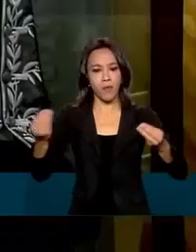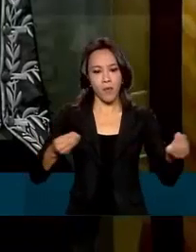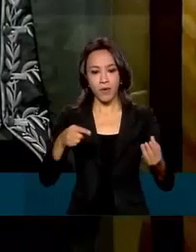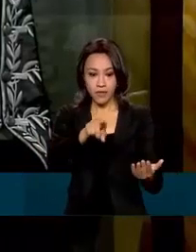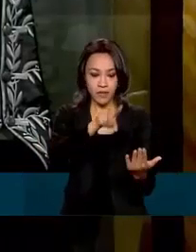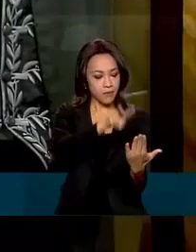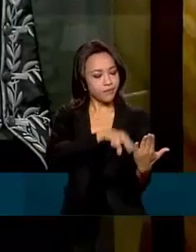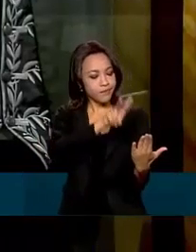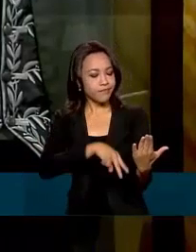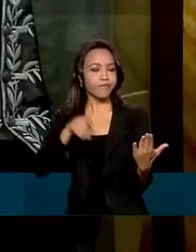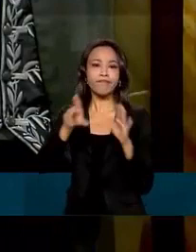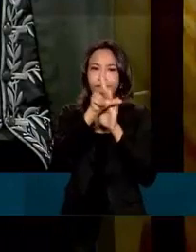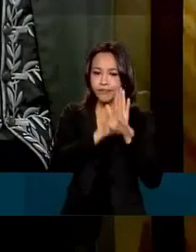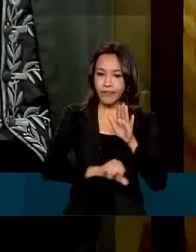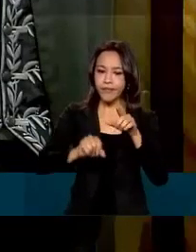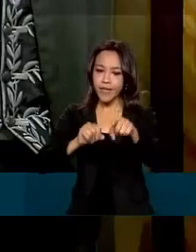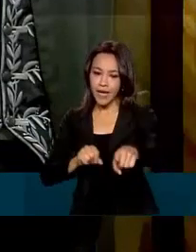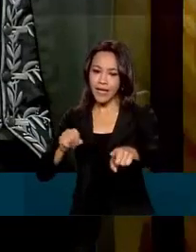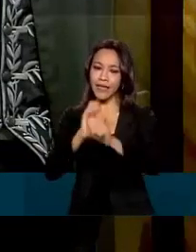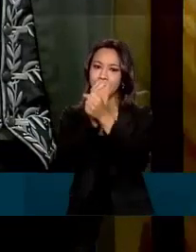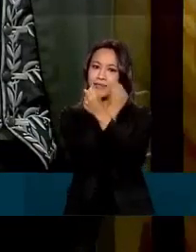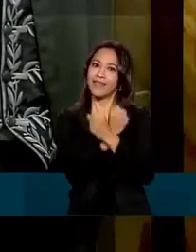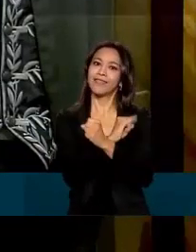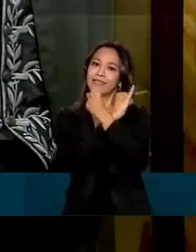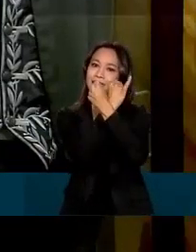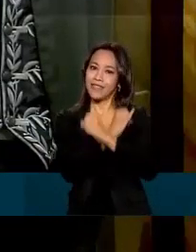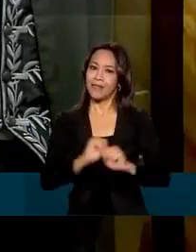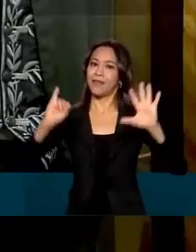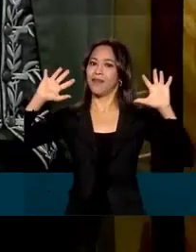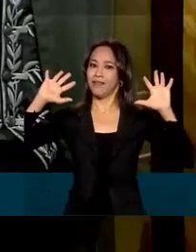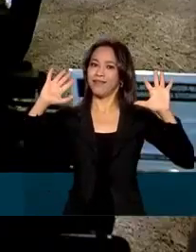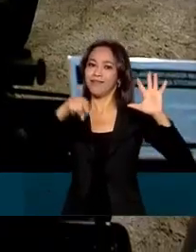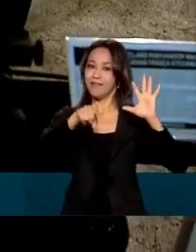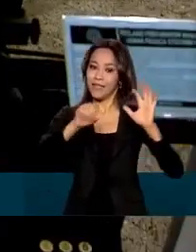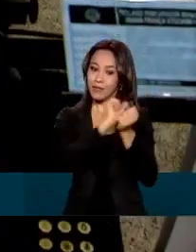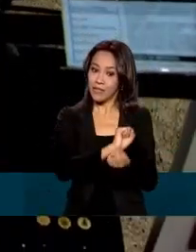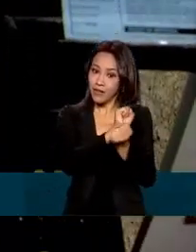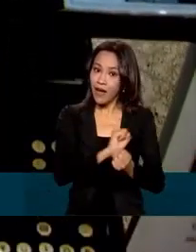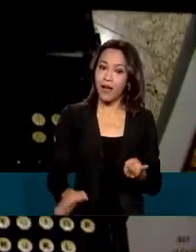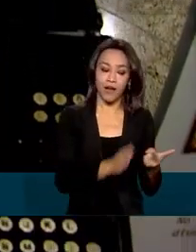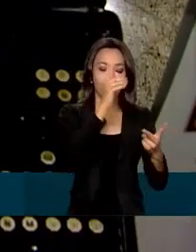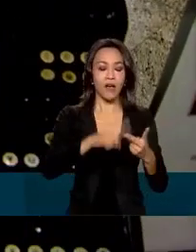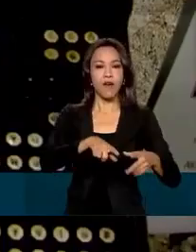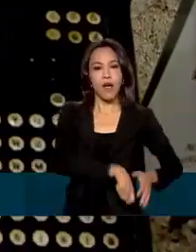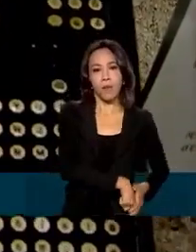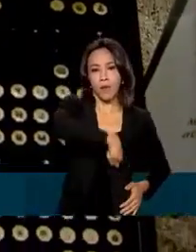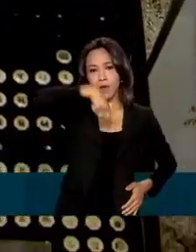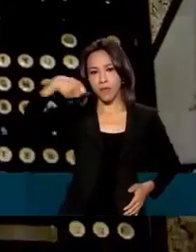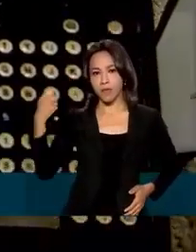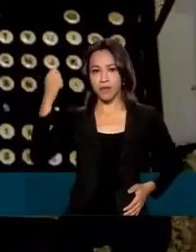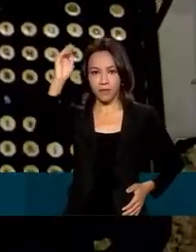dou atos como a Lei Áurea, que aboliu a escravidão Em 1888 A Proclamação da República em